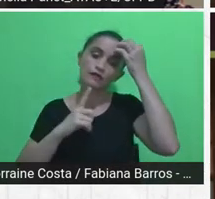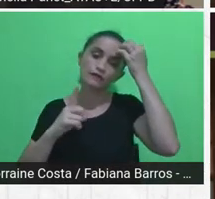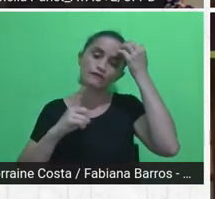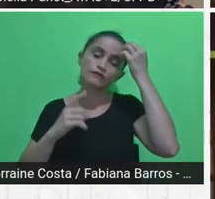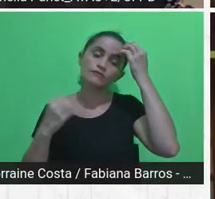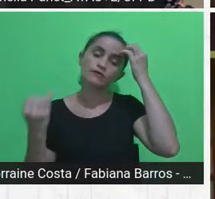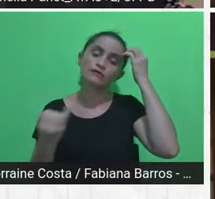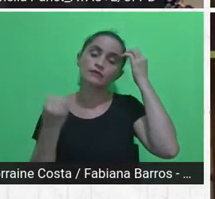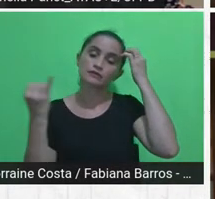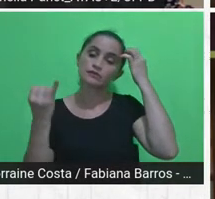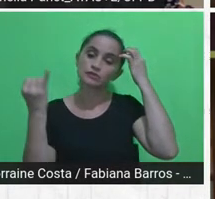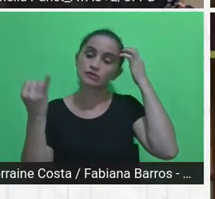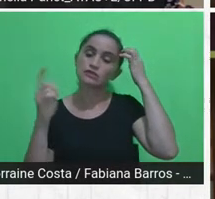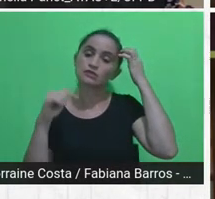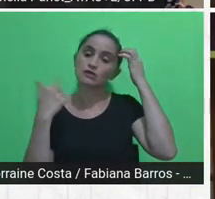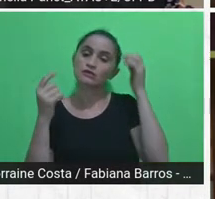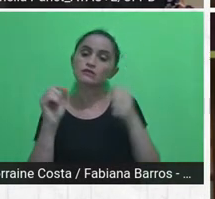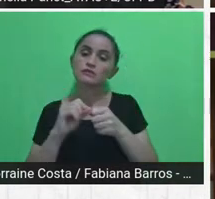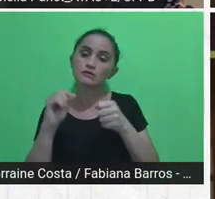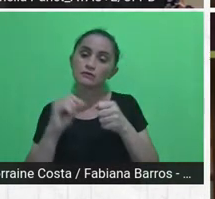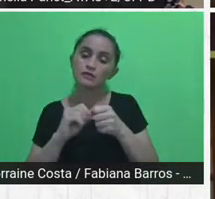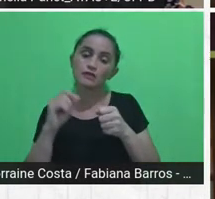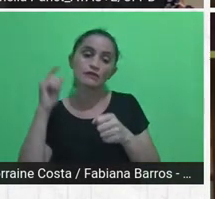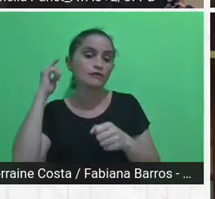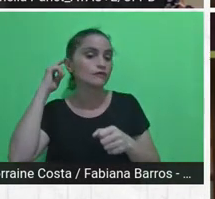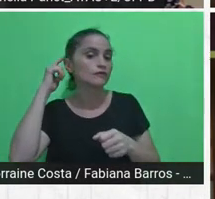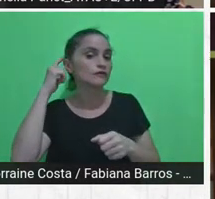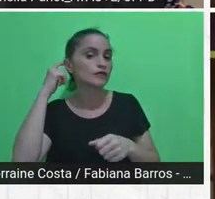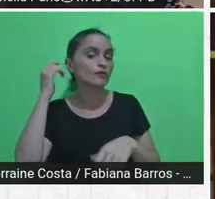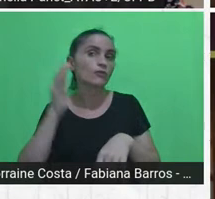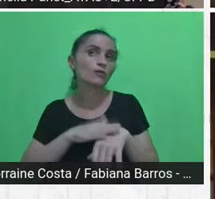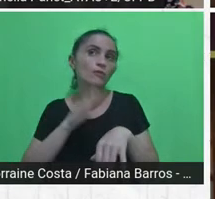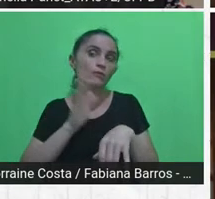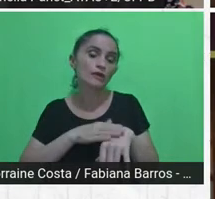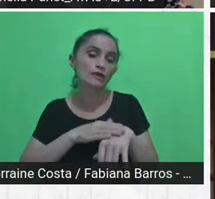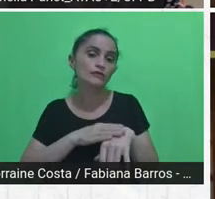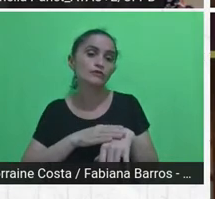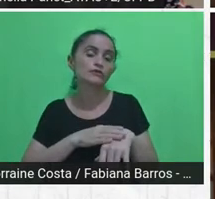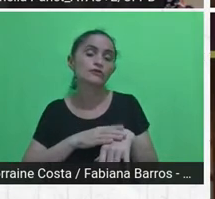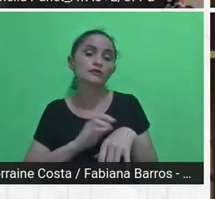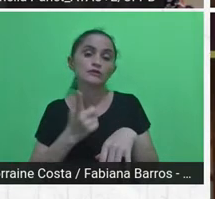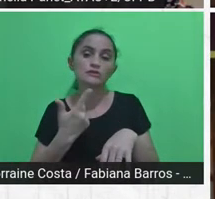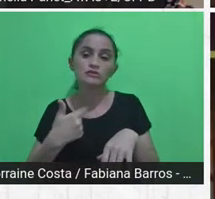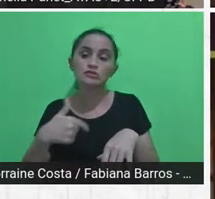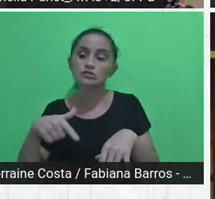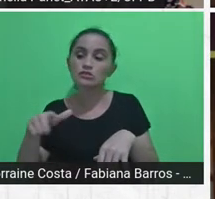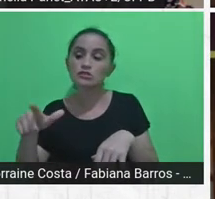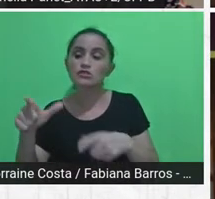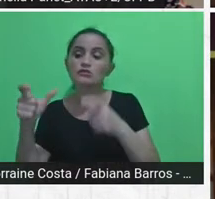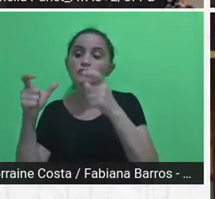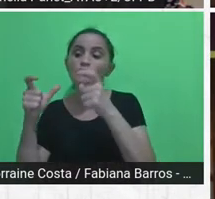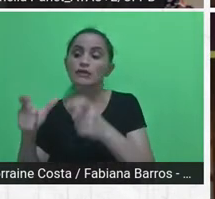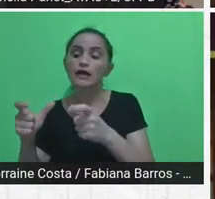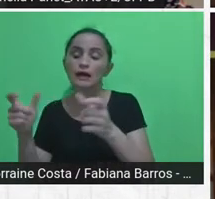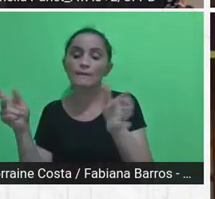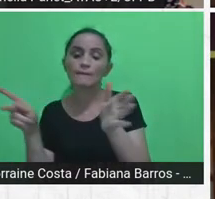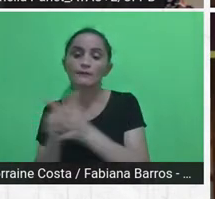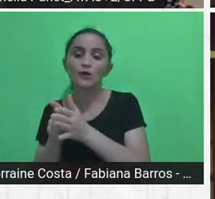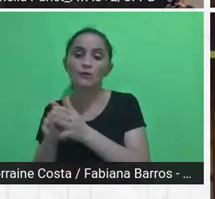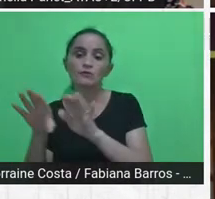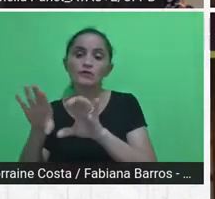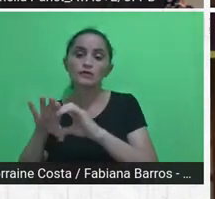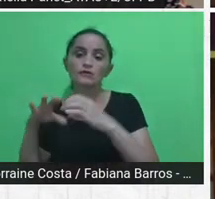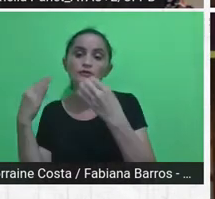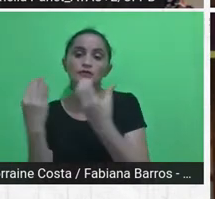foi uma imersão com os alunos, alugando uma casa próxima à comunidade e objeto de estudo,